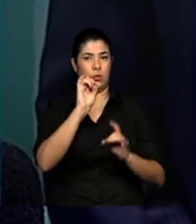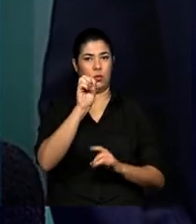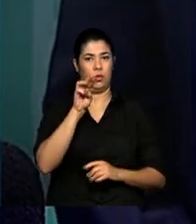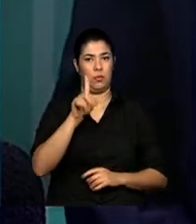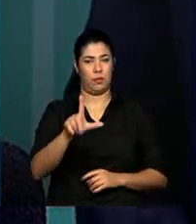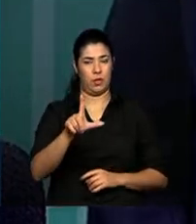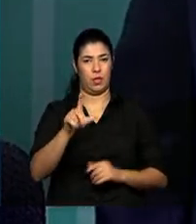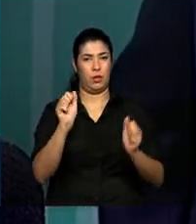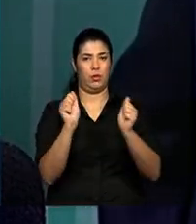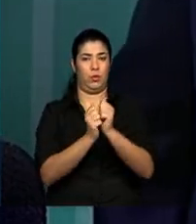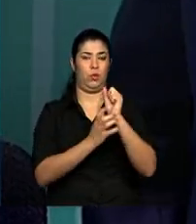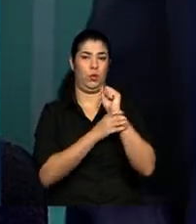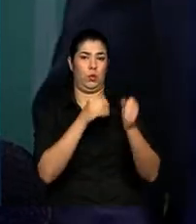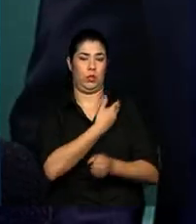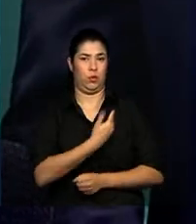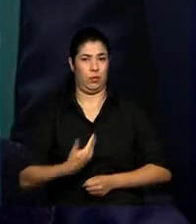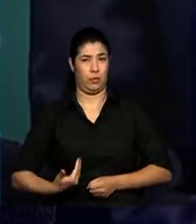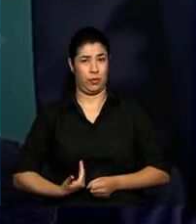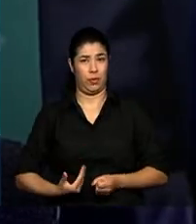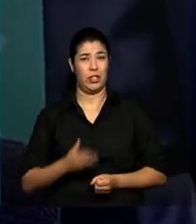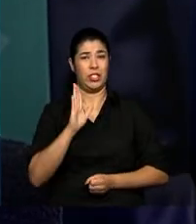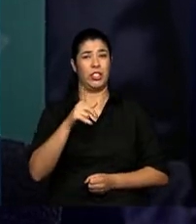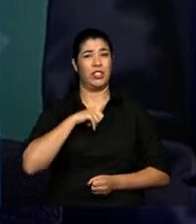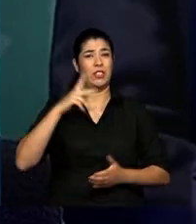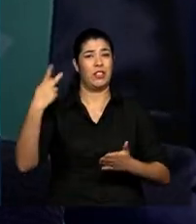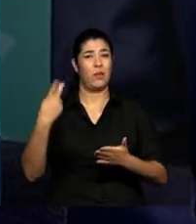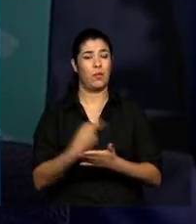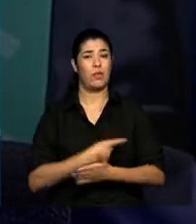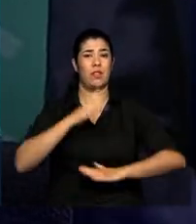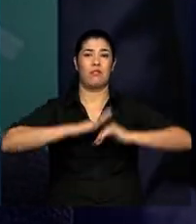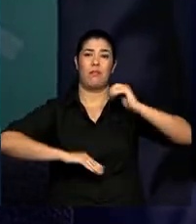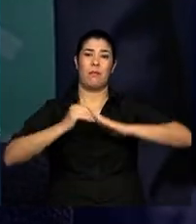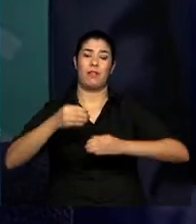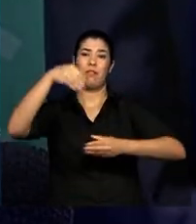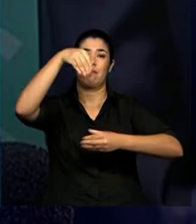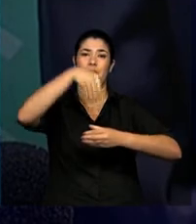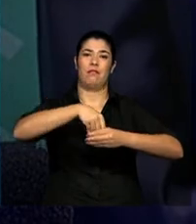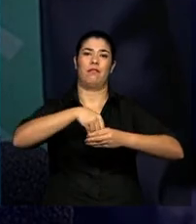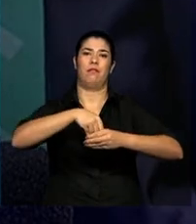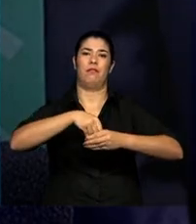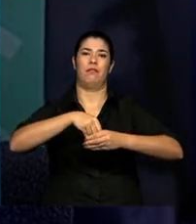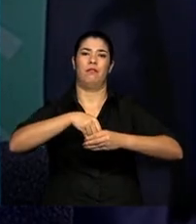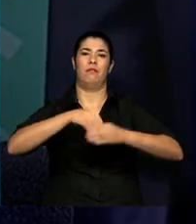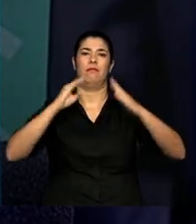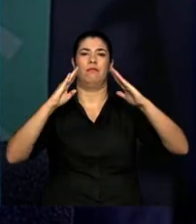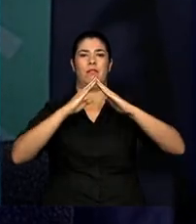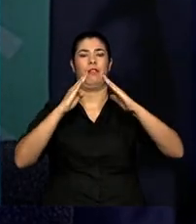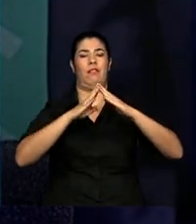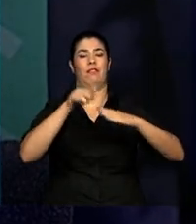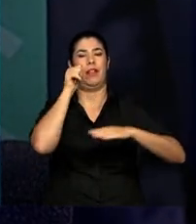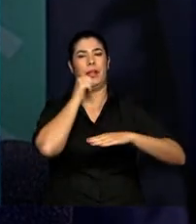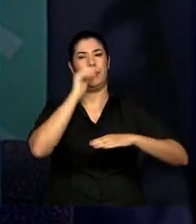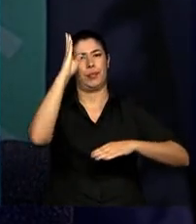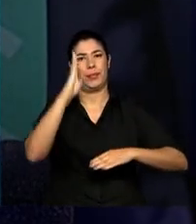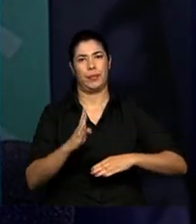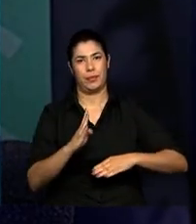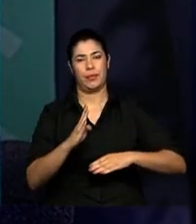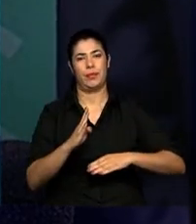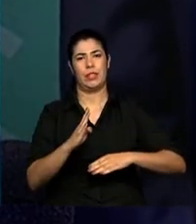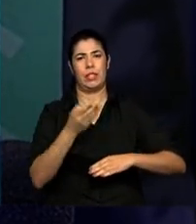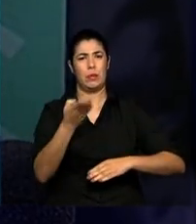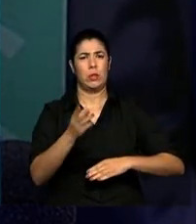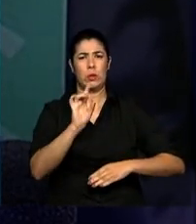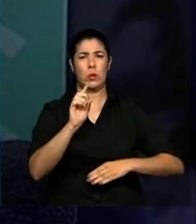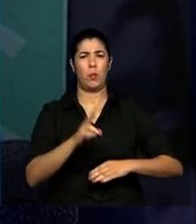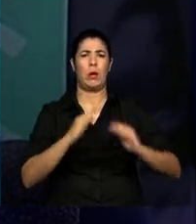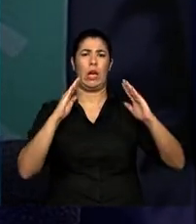Brasileira. É o pressuposto para a construção da casa. A casa não é simplesmente uma casa-abrigo ou